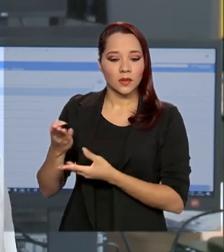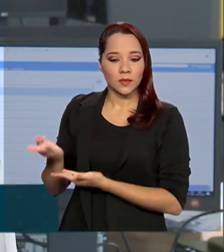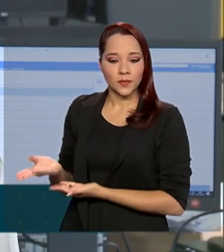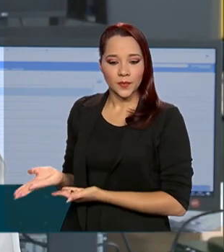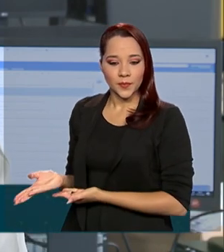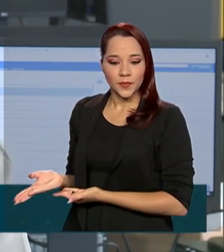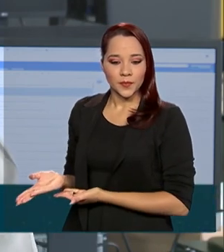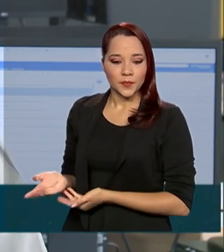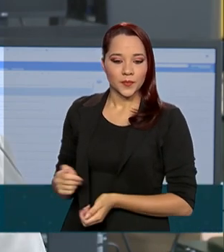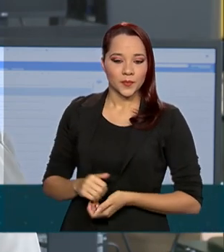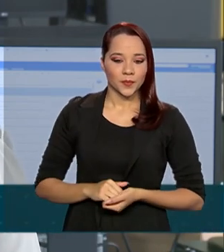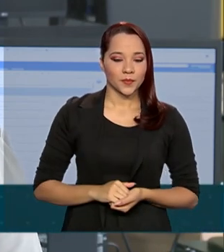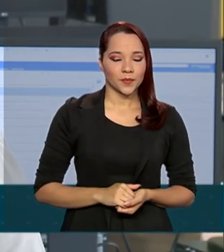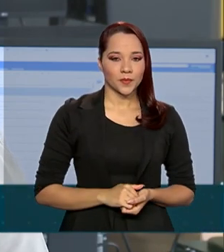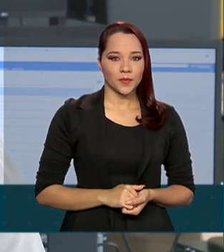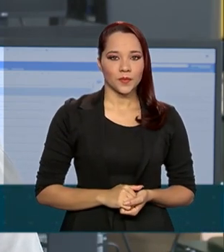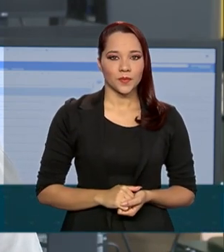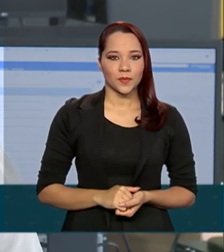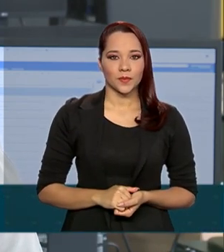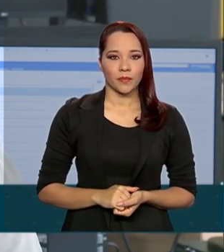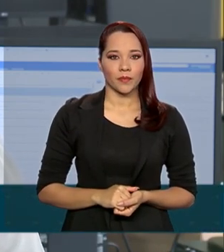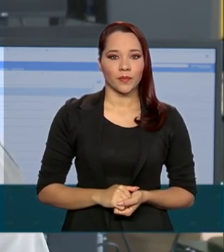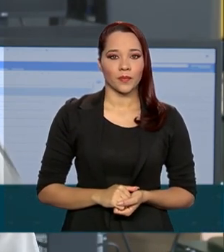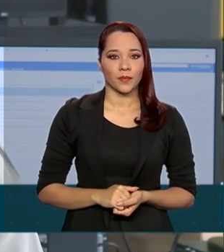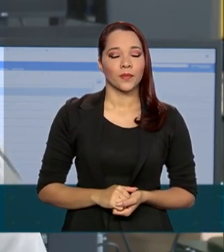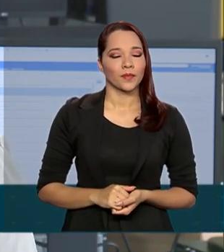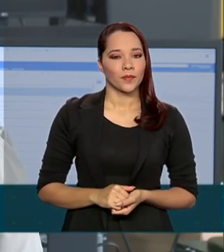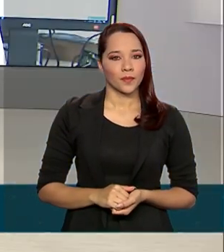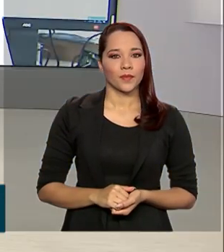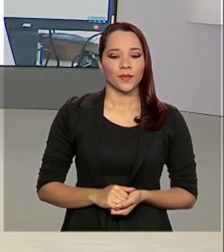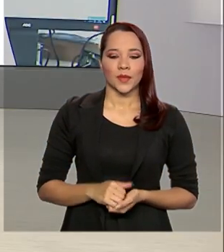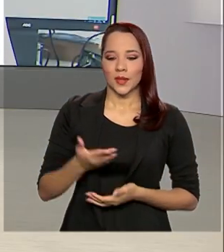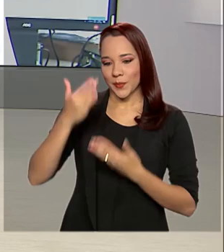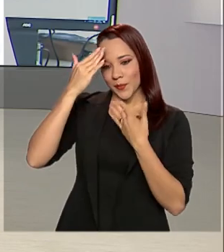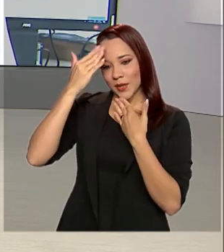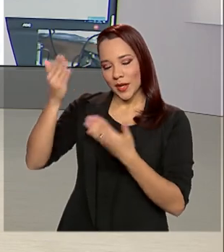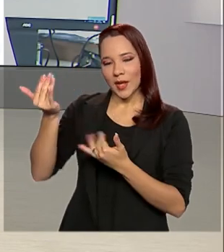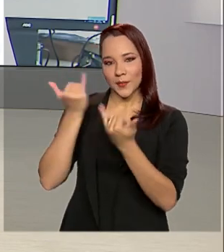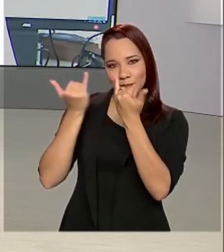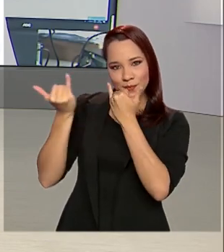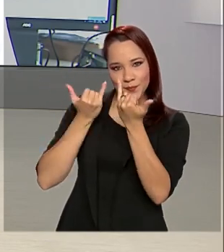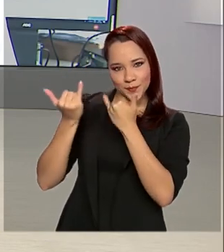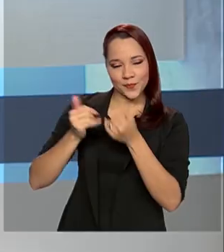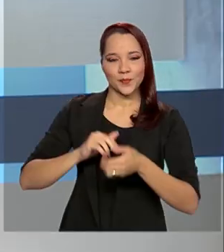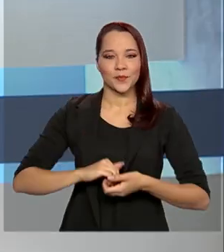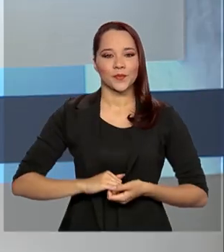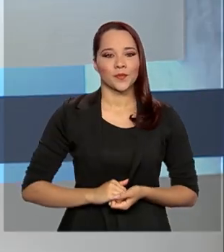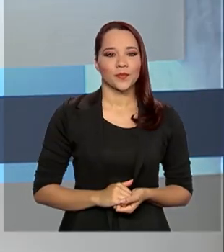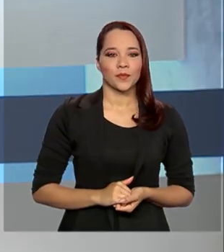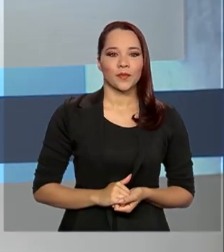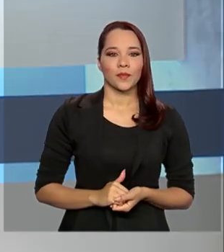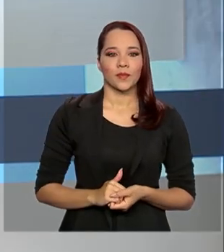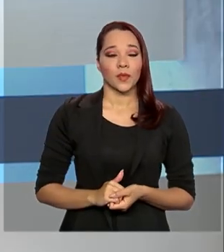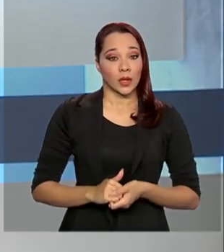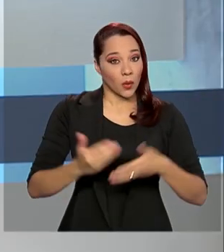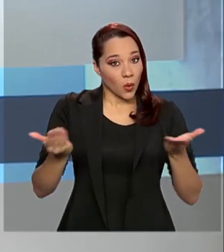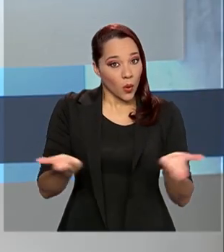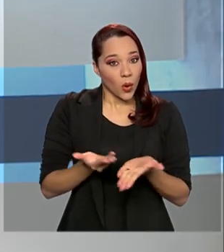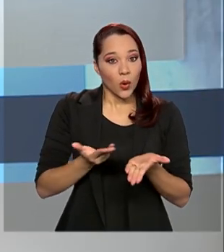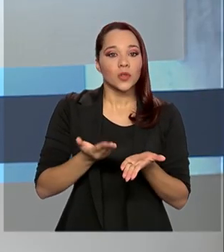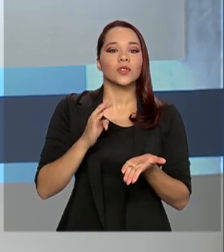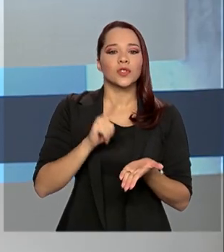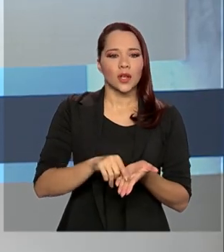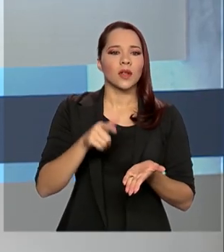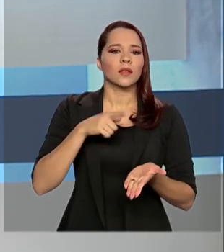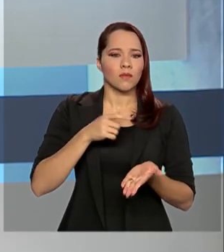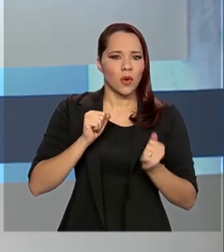.economia.gov.br. Renata. Obrigada pelas informações, Igor. A partir de hoje está